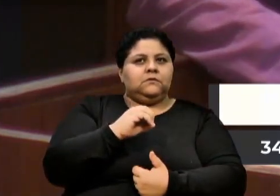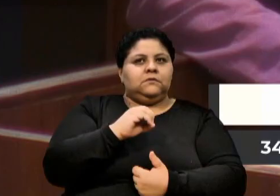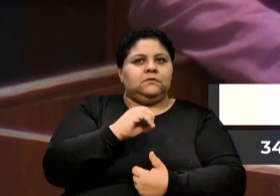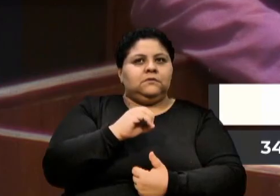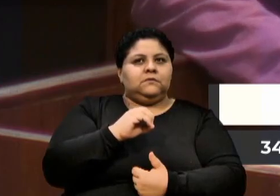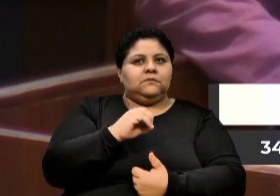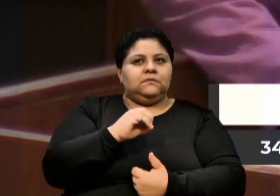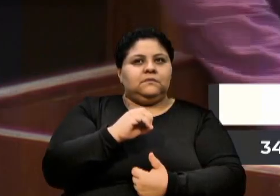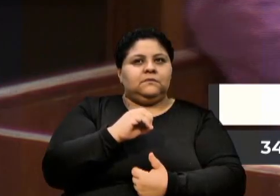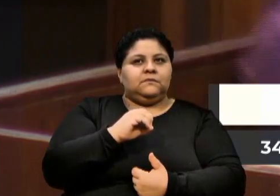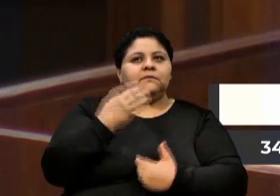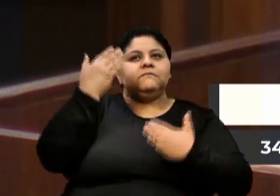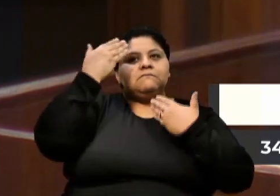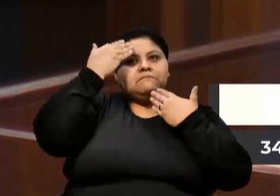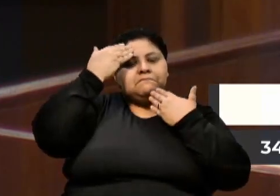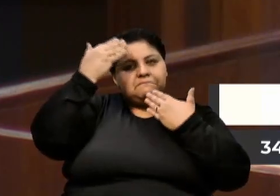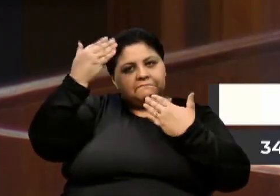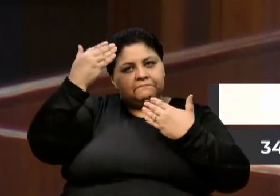Obrigado, Rose.